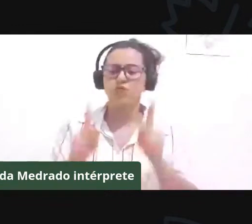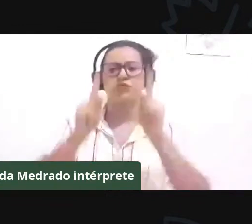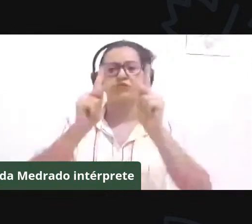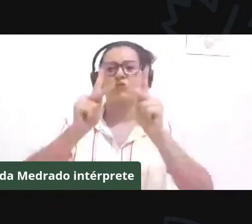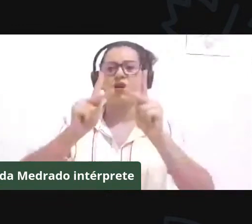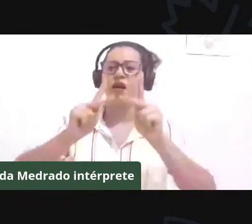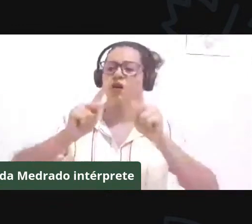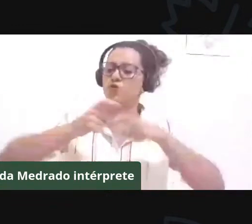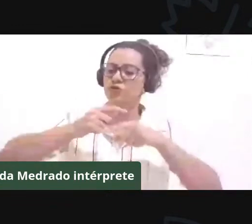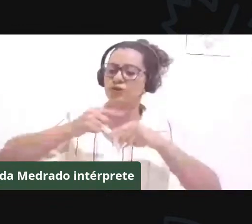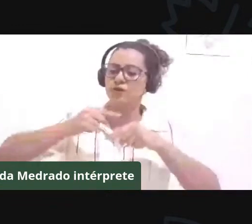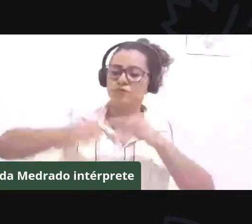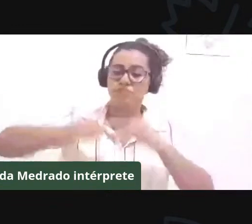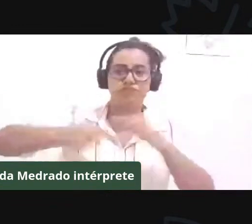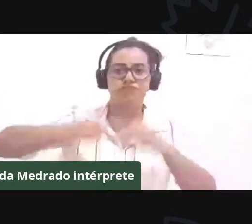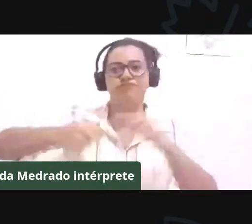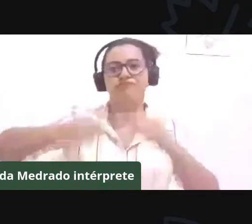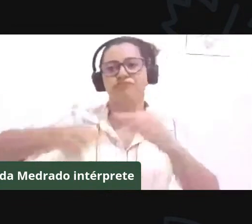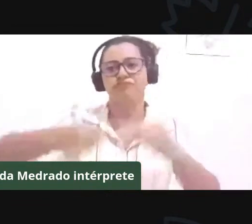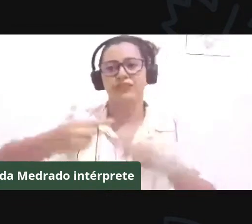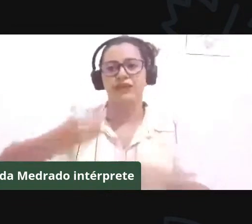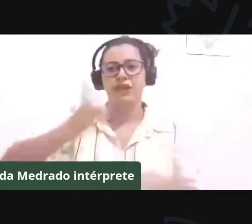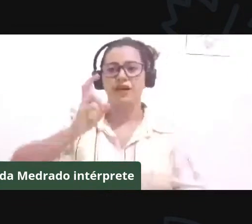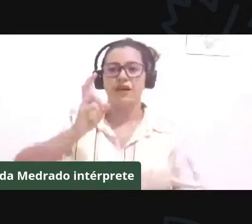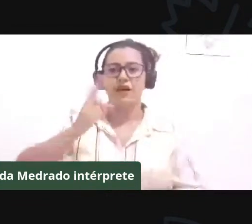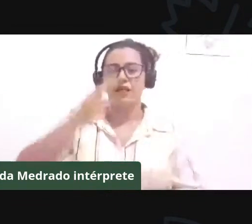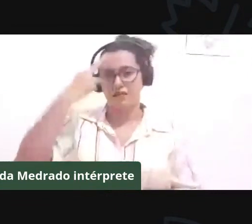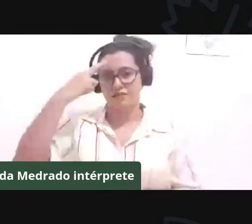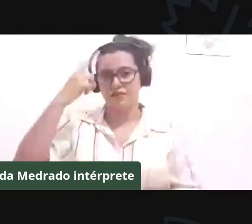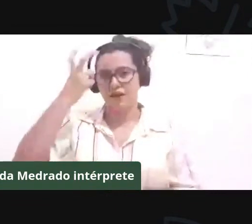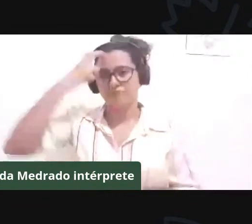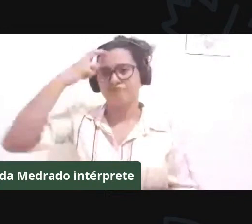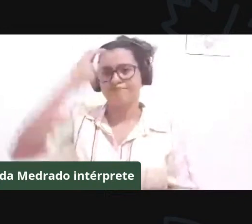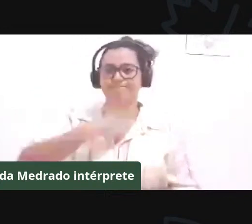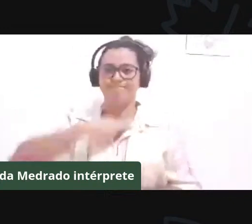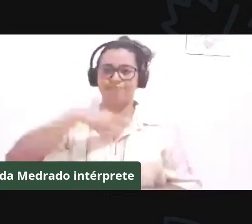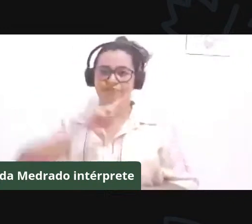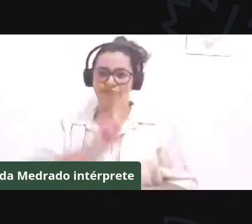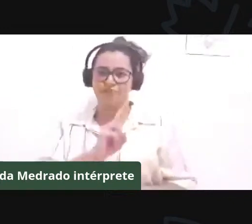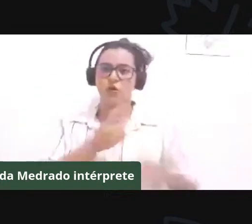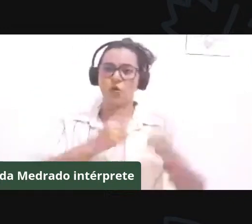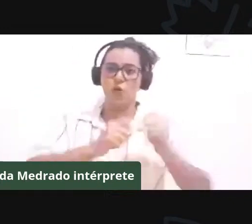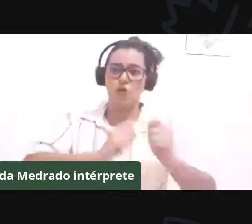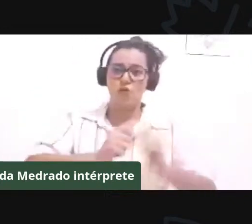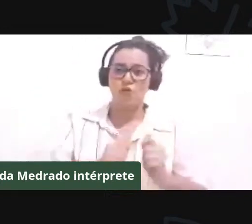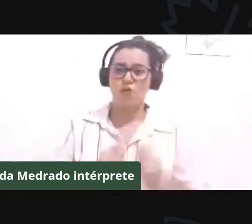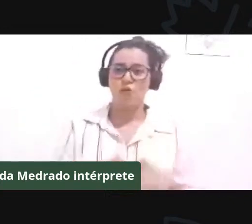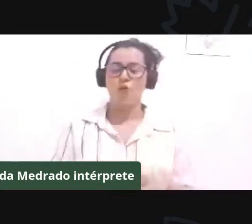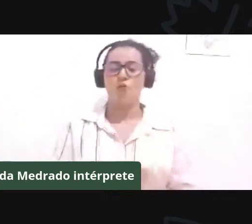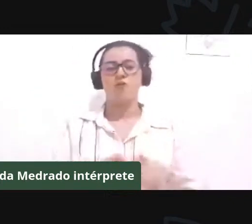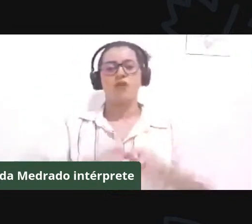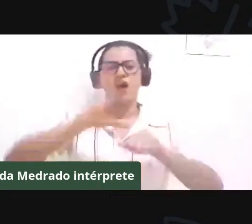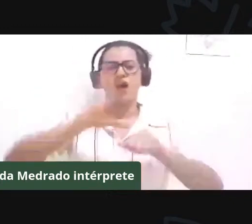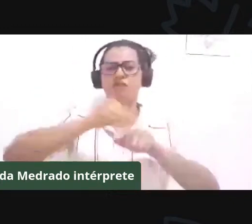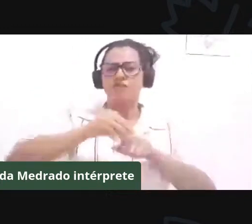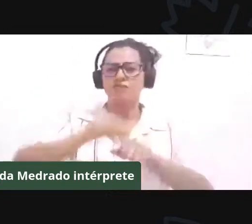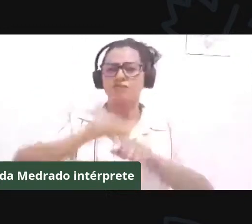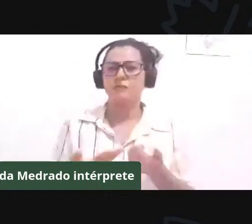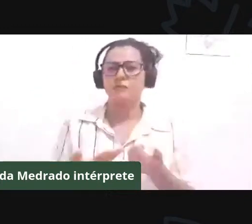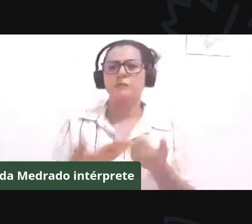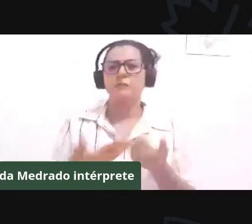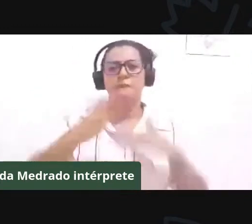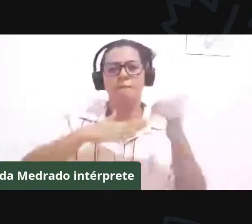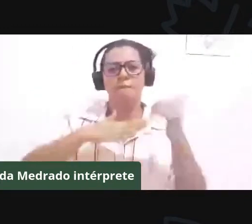religiosa, ancestral, econômica, utilizando conhecimentos, inovação, práticas e